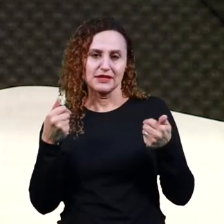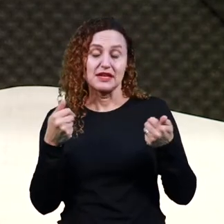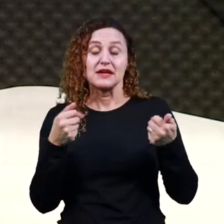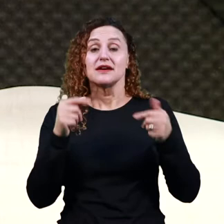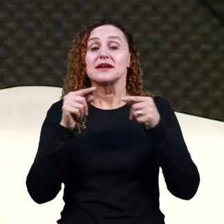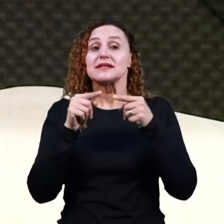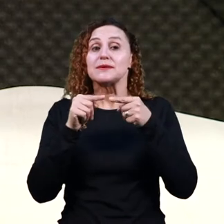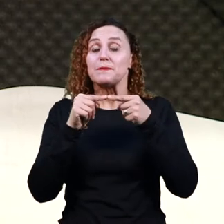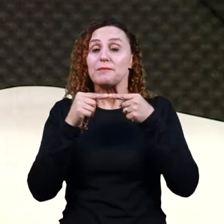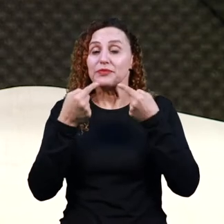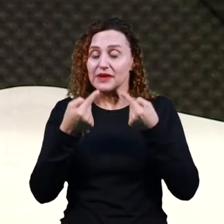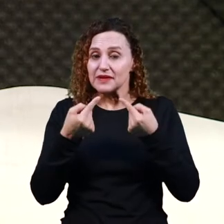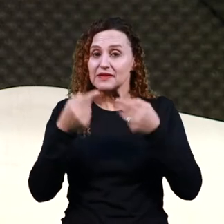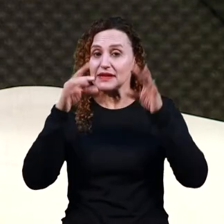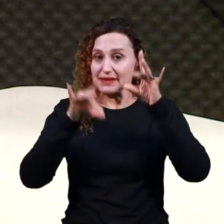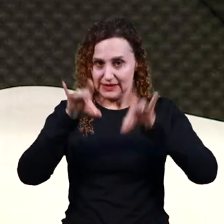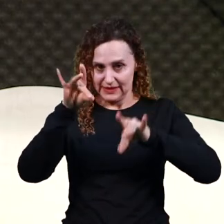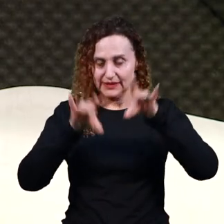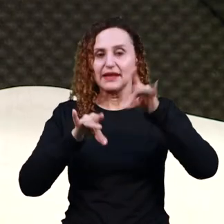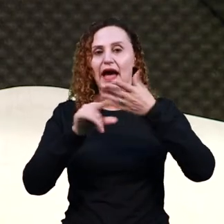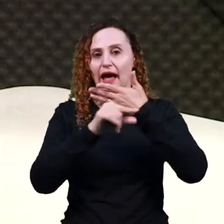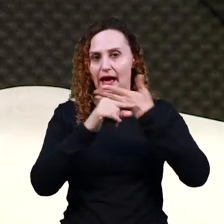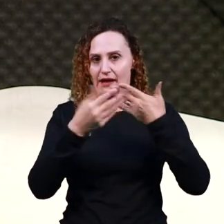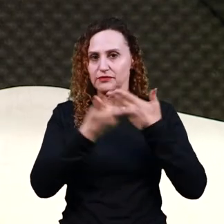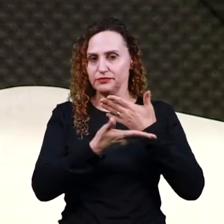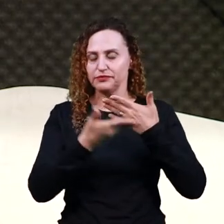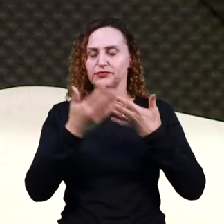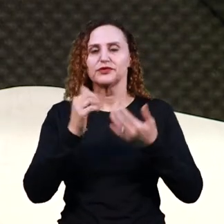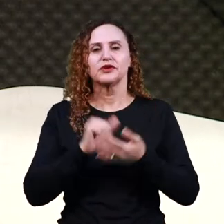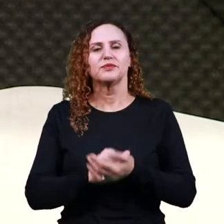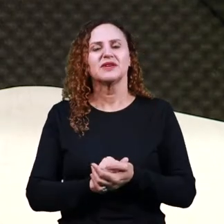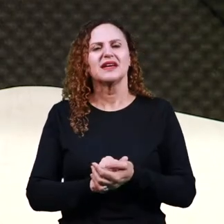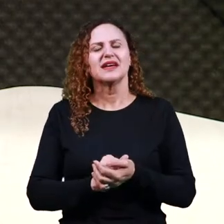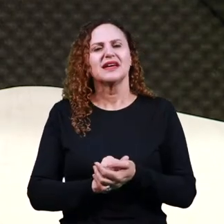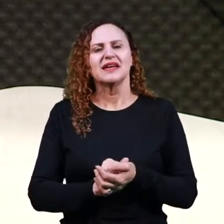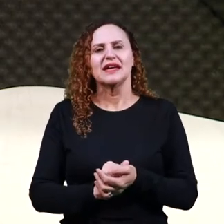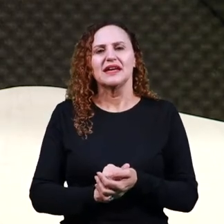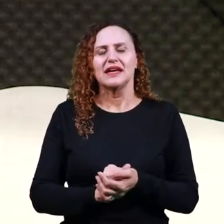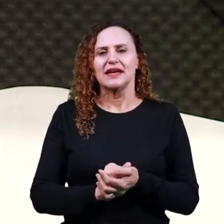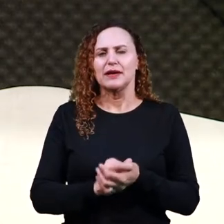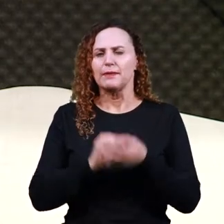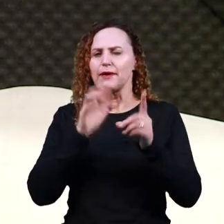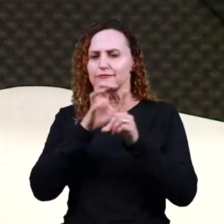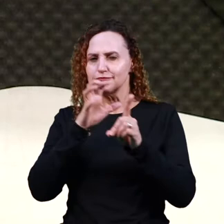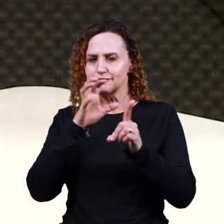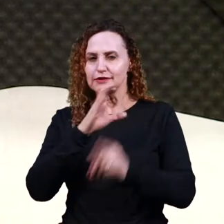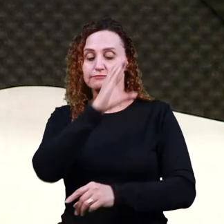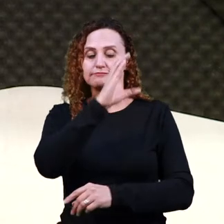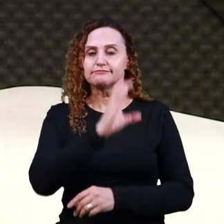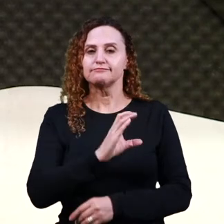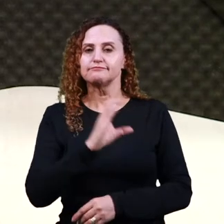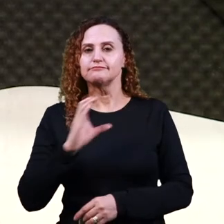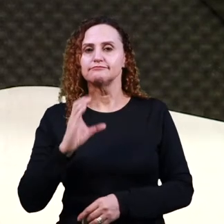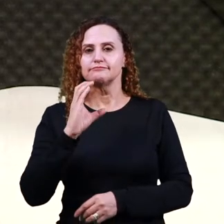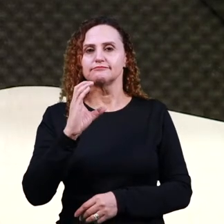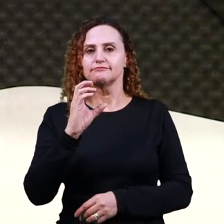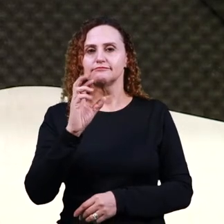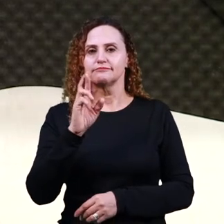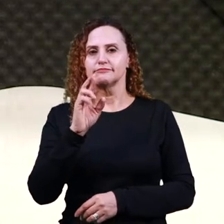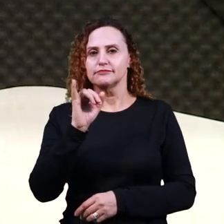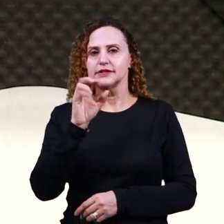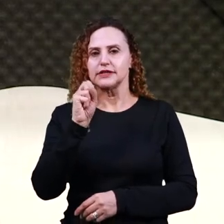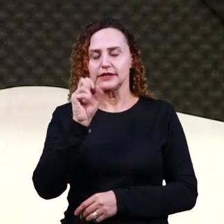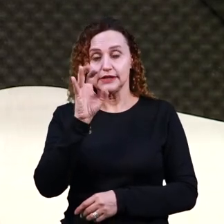nós temos aí uma forte concepção cristã, das mais ortodoxas. O Gil